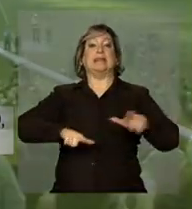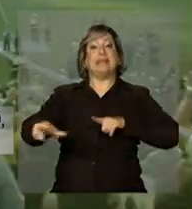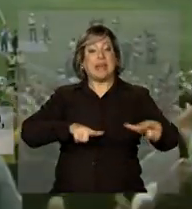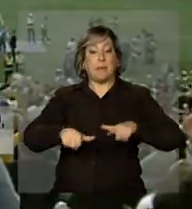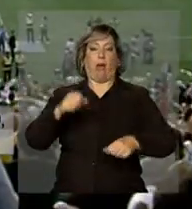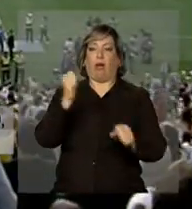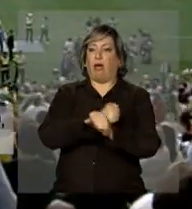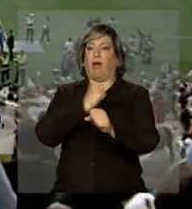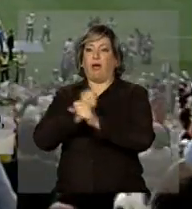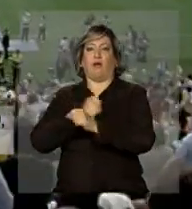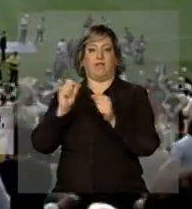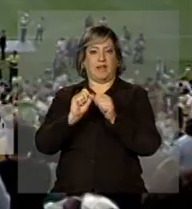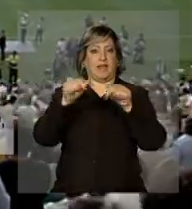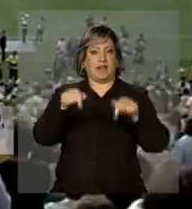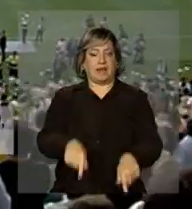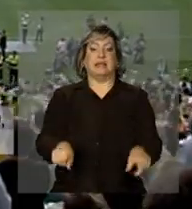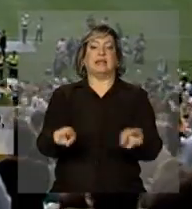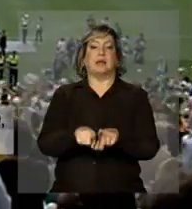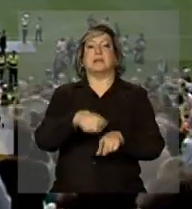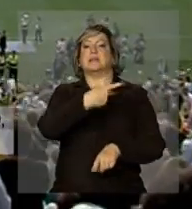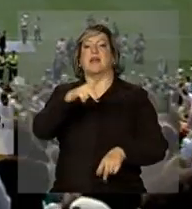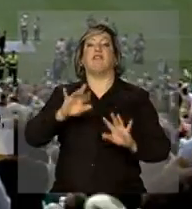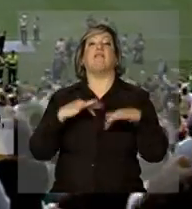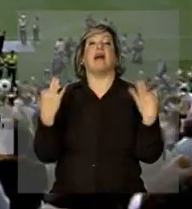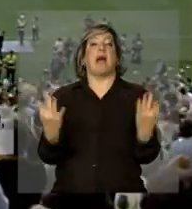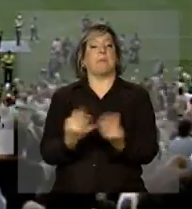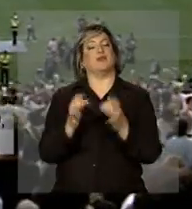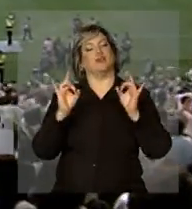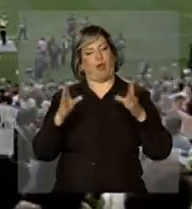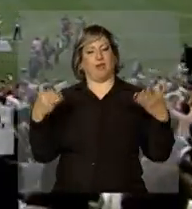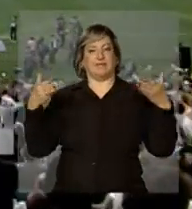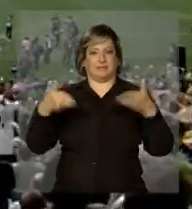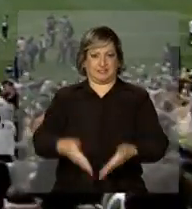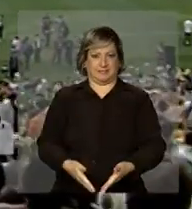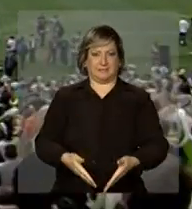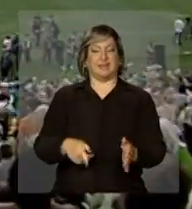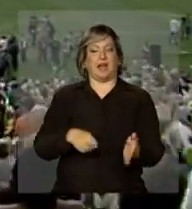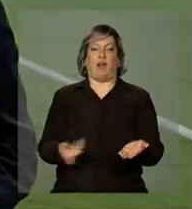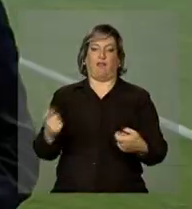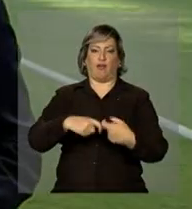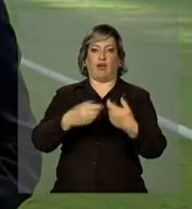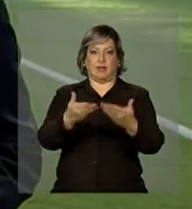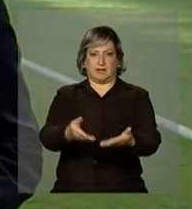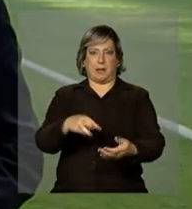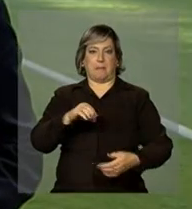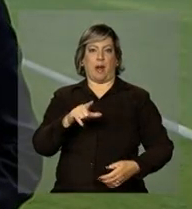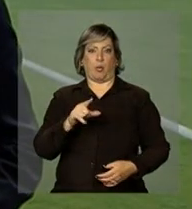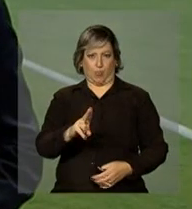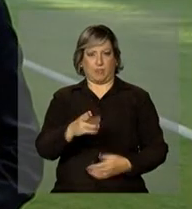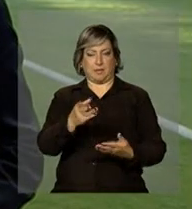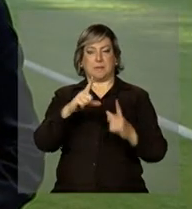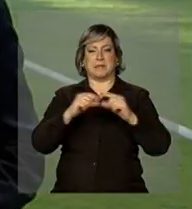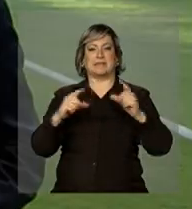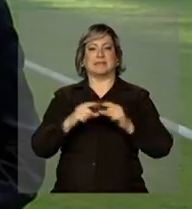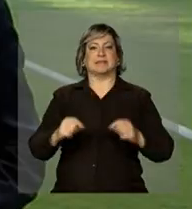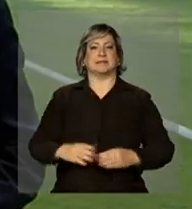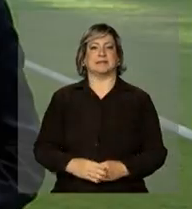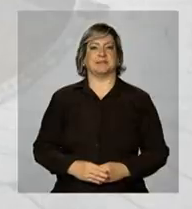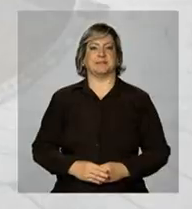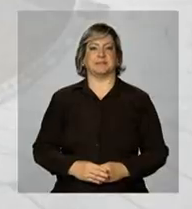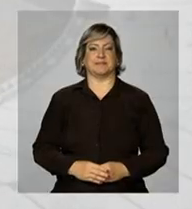trabalharam na obra e os seus familiares. Malu, voltamos com você no estúdio em Brasília.